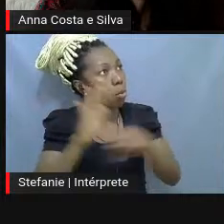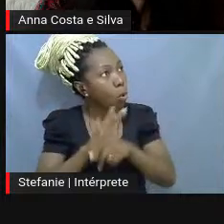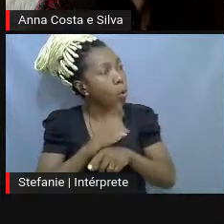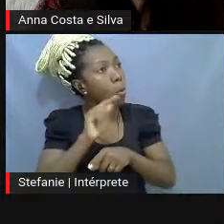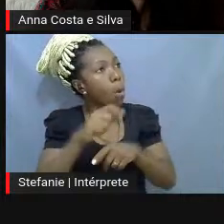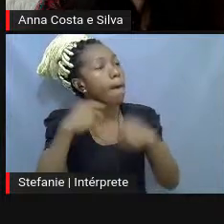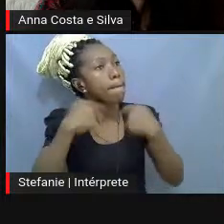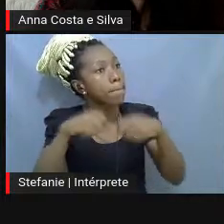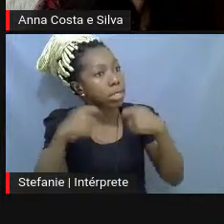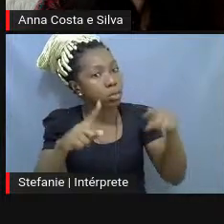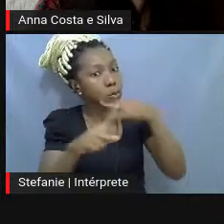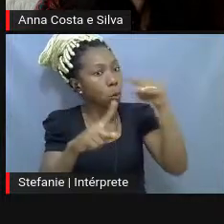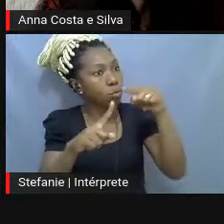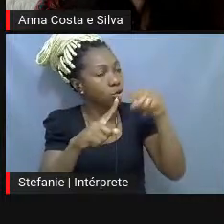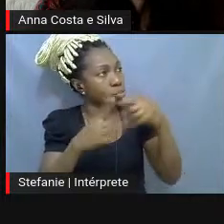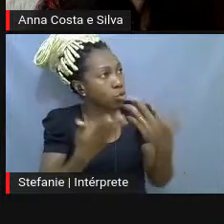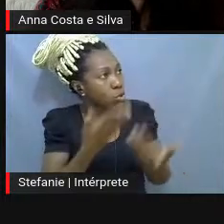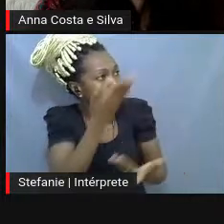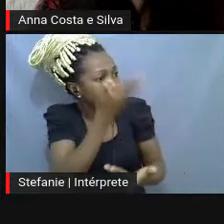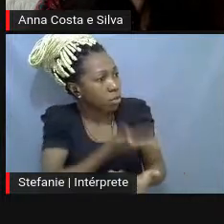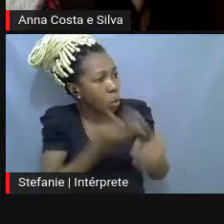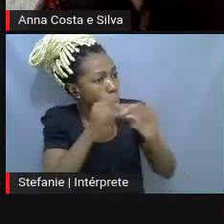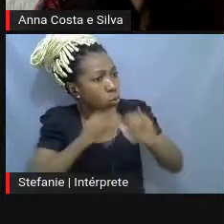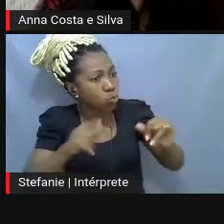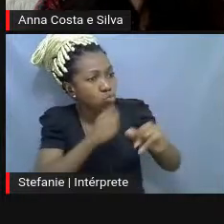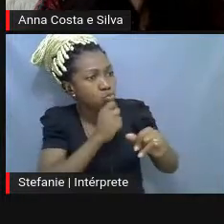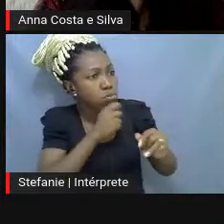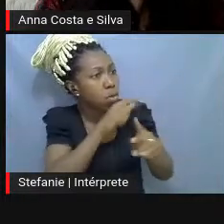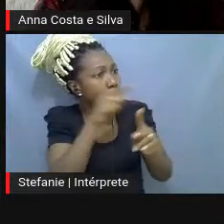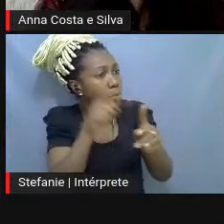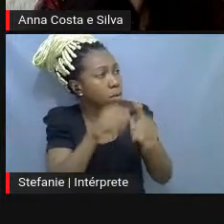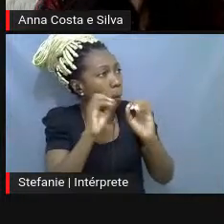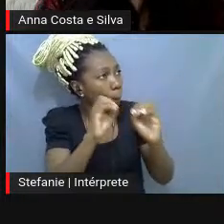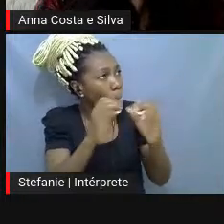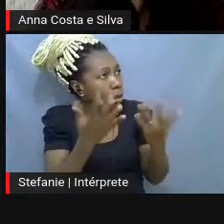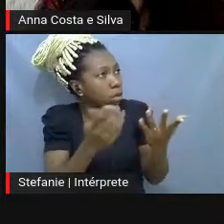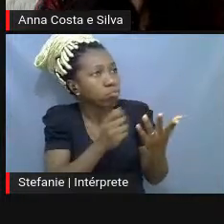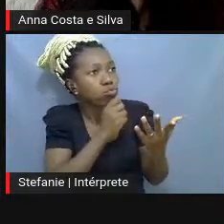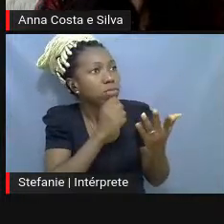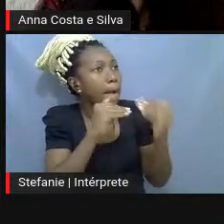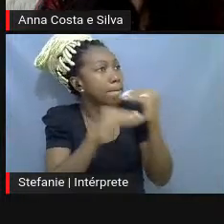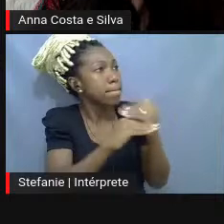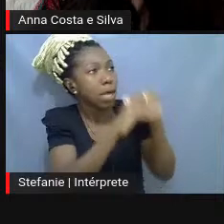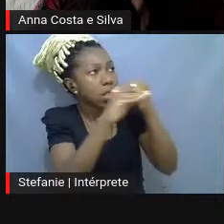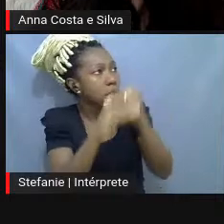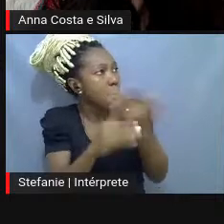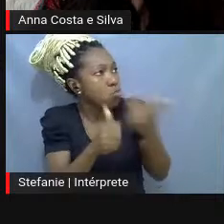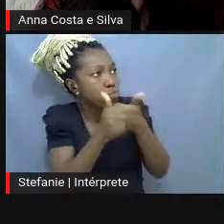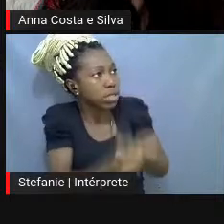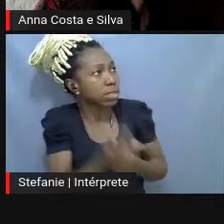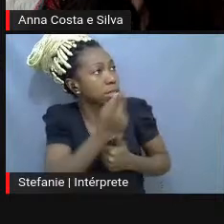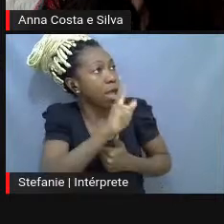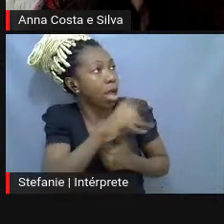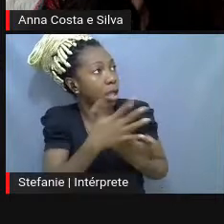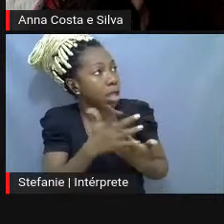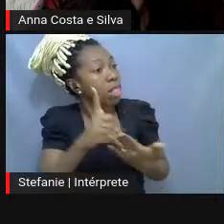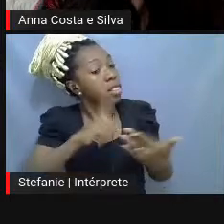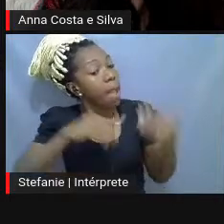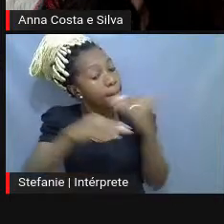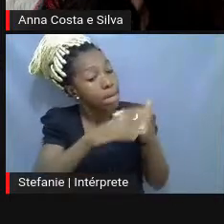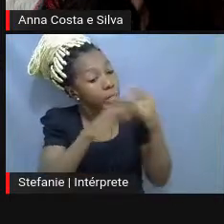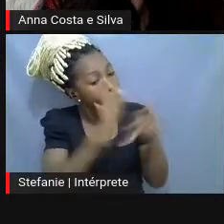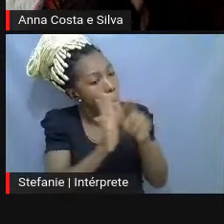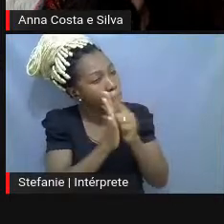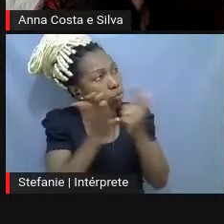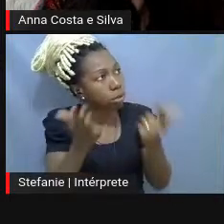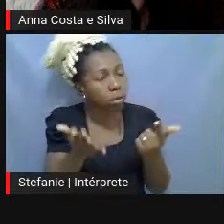finalidade. O teu não tem finalidade nenhuma. Foge do padrão do jornal. Nós não fazemos esse tipo de anúncio. Mas ele